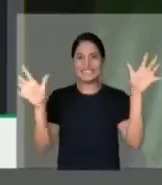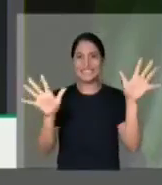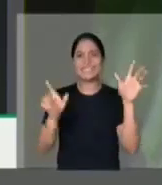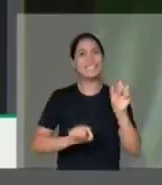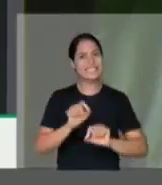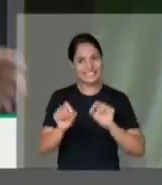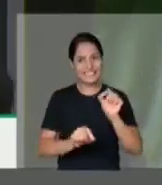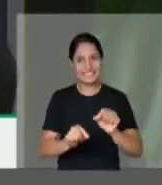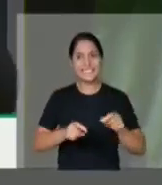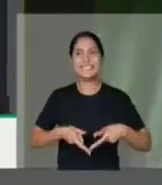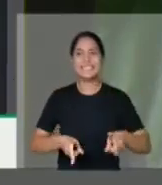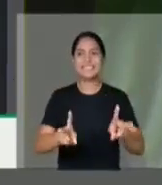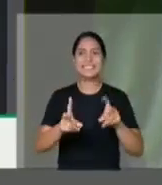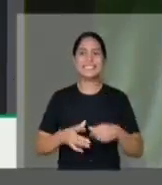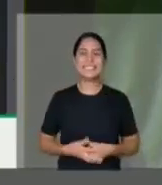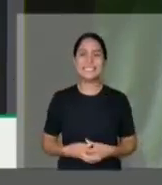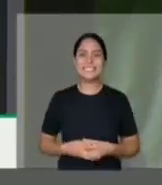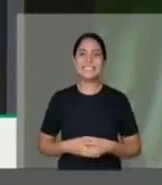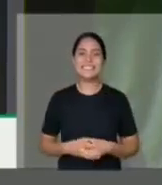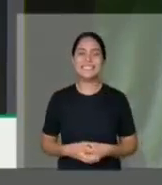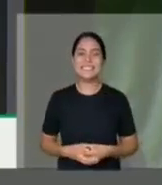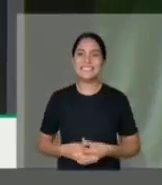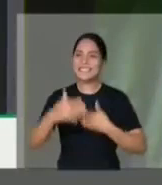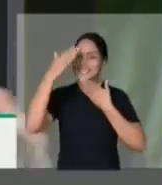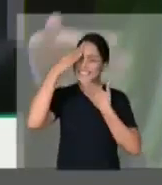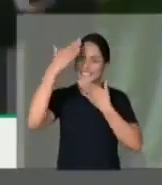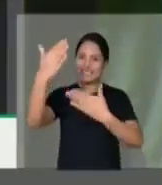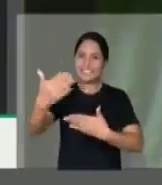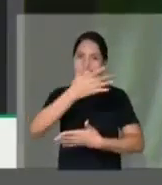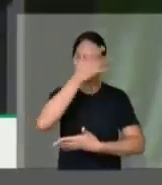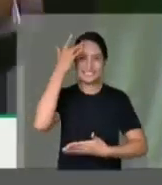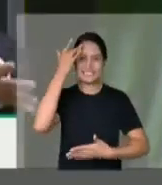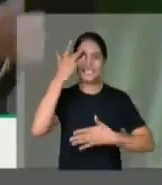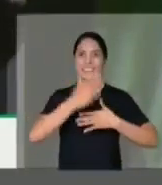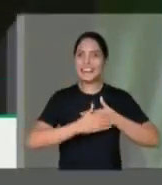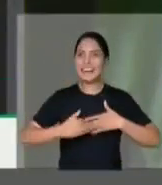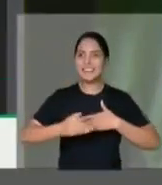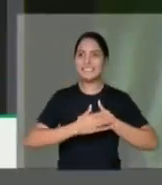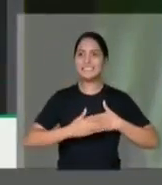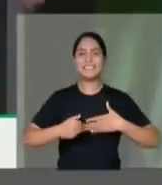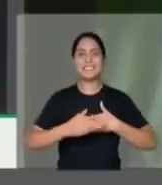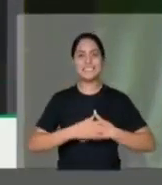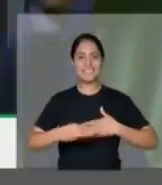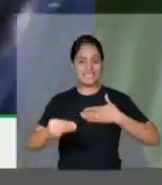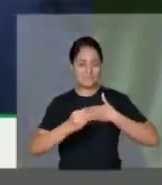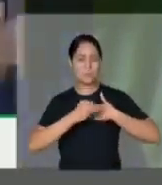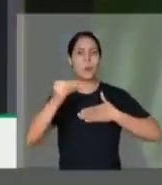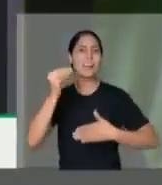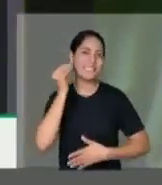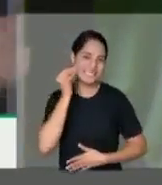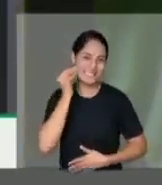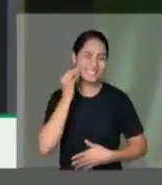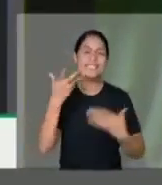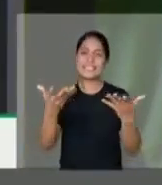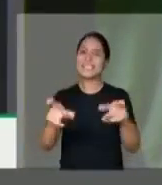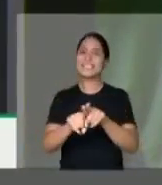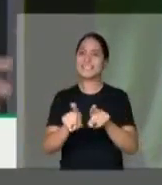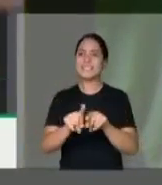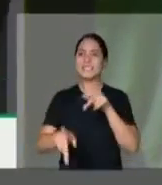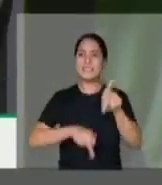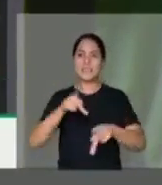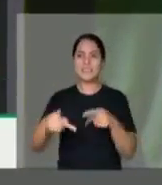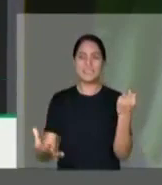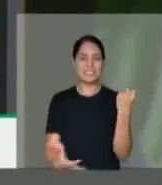segmento. Pois bem, só tenho que agradecer ao pessoal do cafezinho, beijo no coração, ao pessoal aqui da segurança,